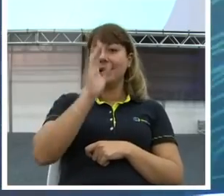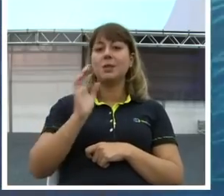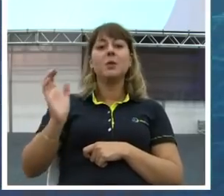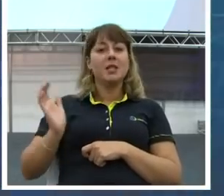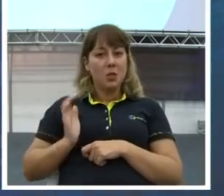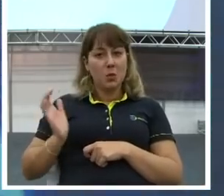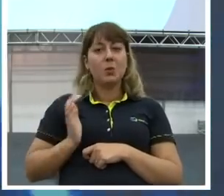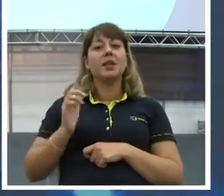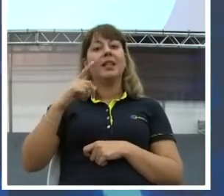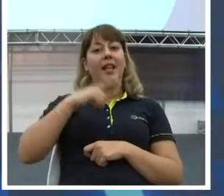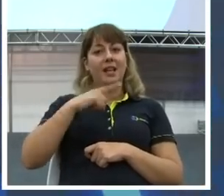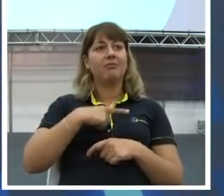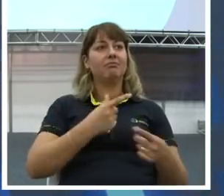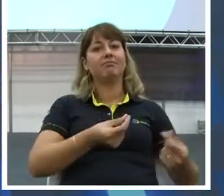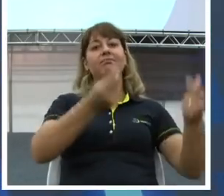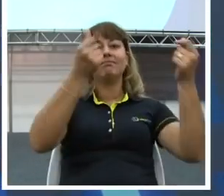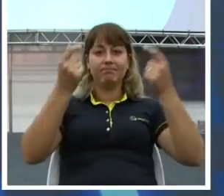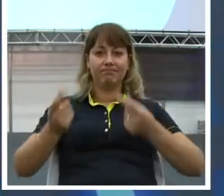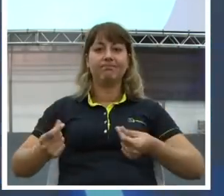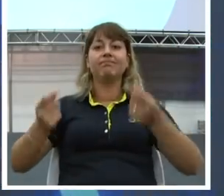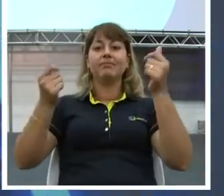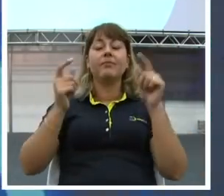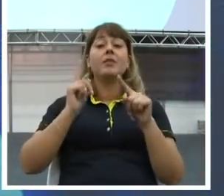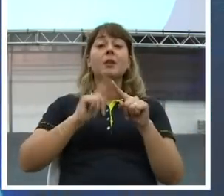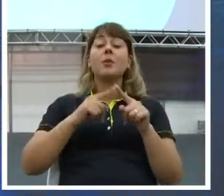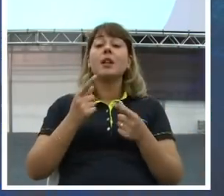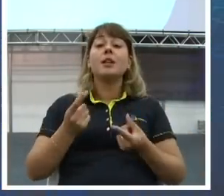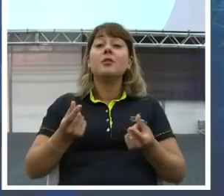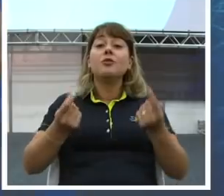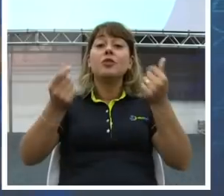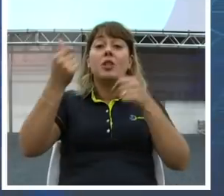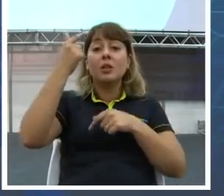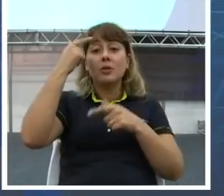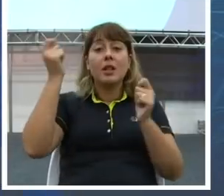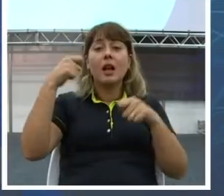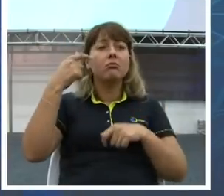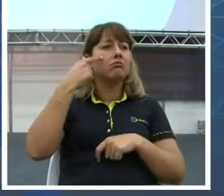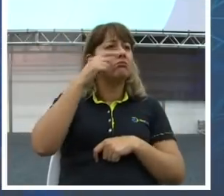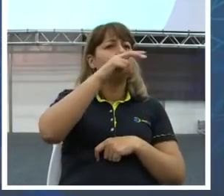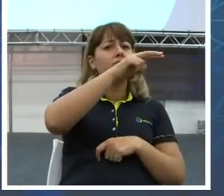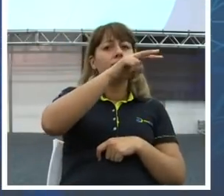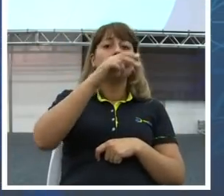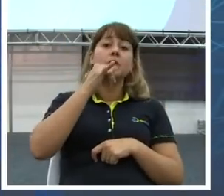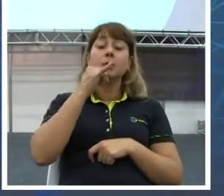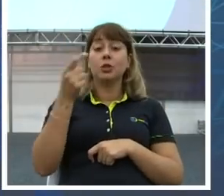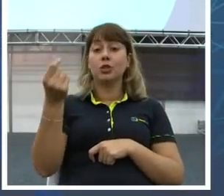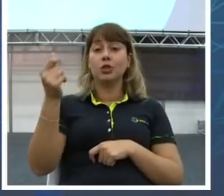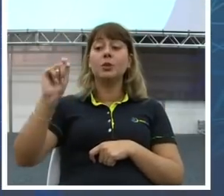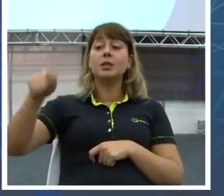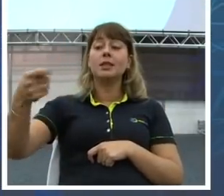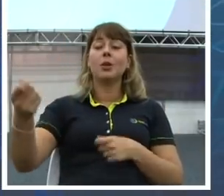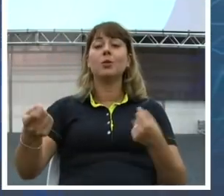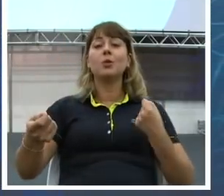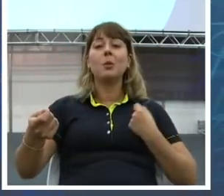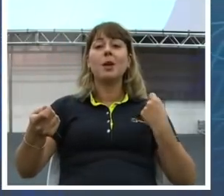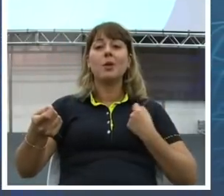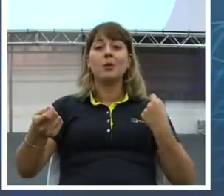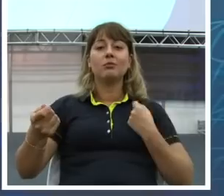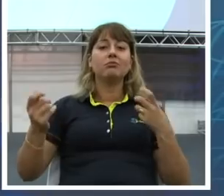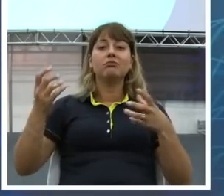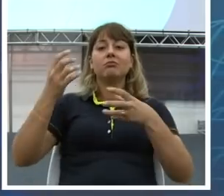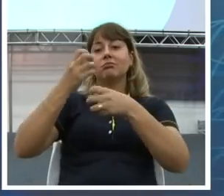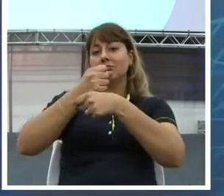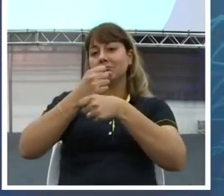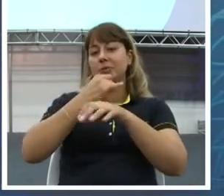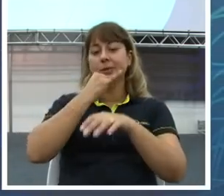Sabe por quê? Porque dinheiro, ele não engana a gente. Dinheiro é número. Você tem cem,